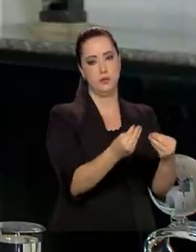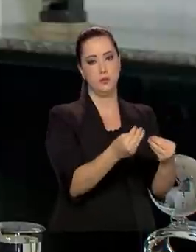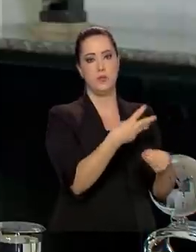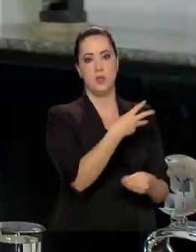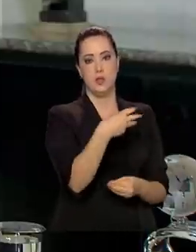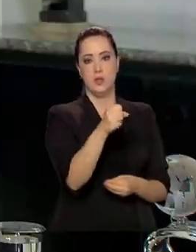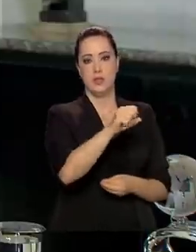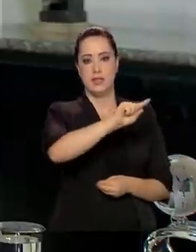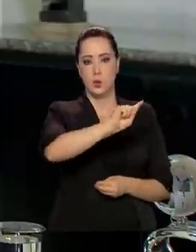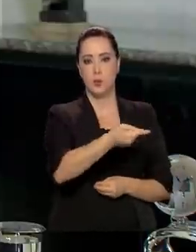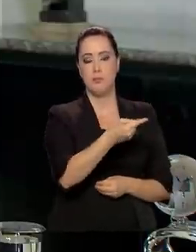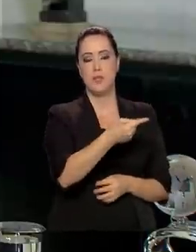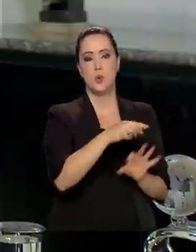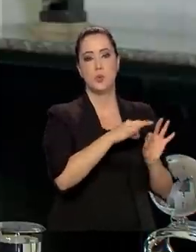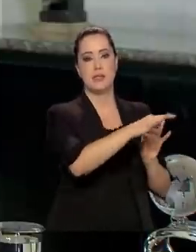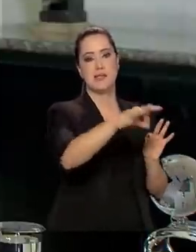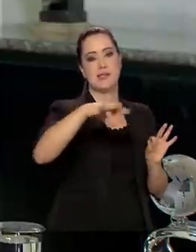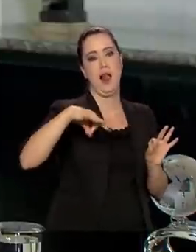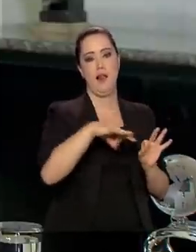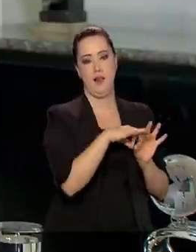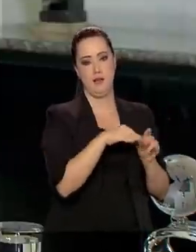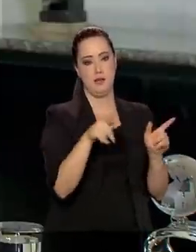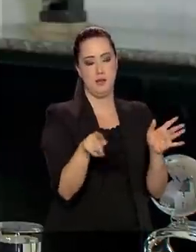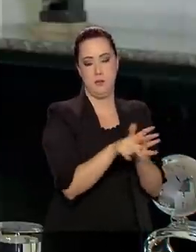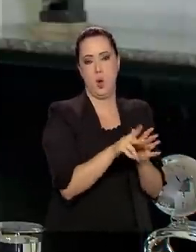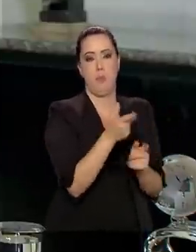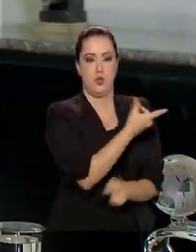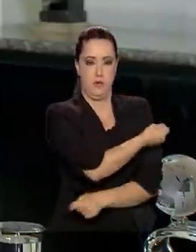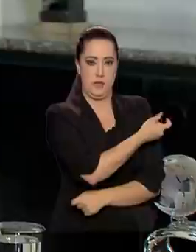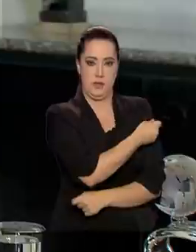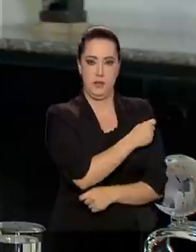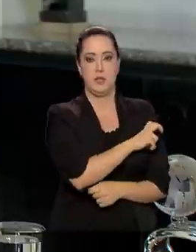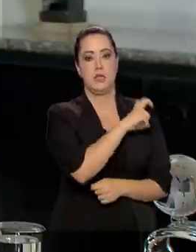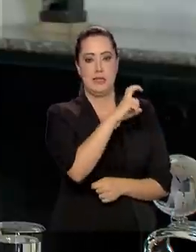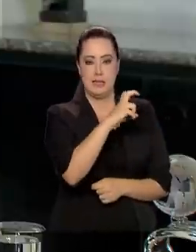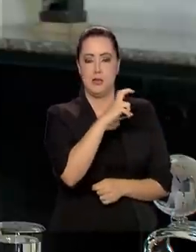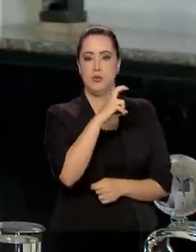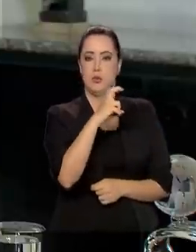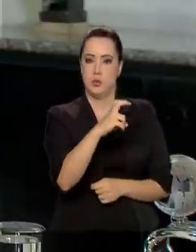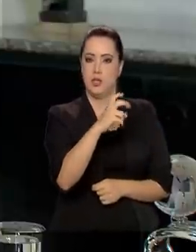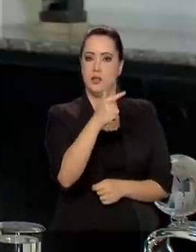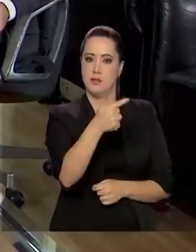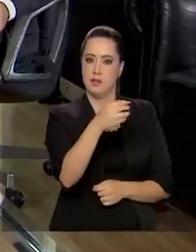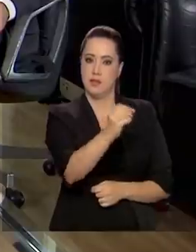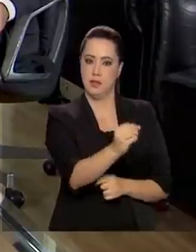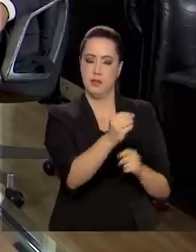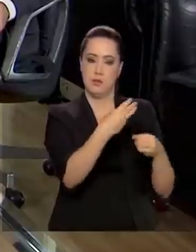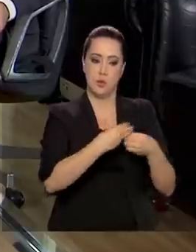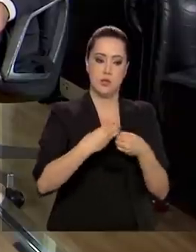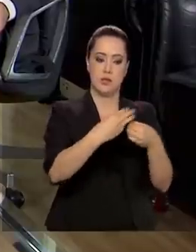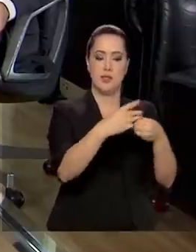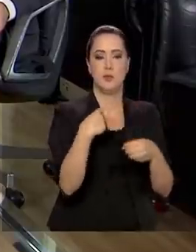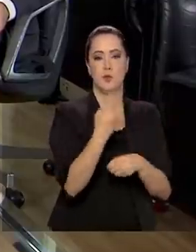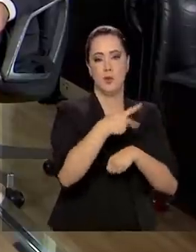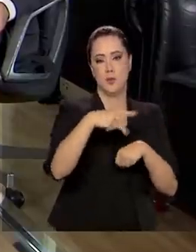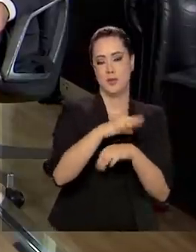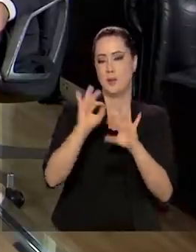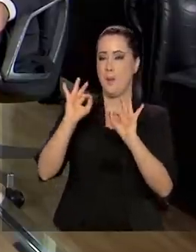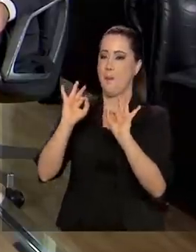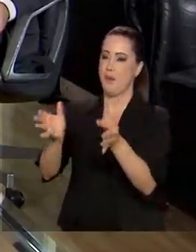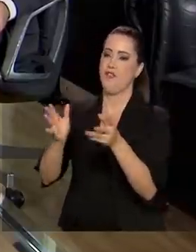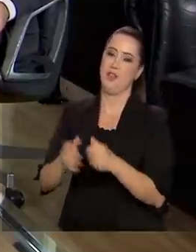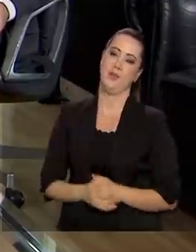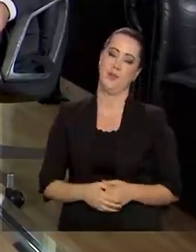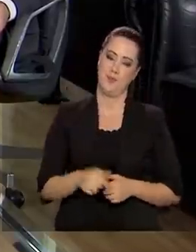38 mil salas de vacinação nos 5.570 municípios do nosso país. Perfeito, ministro.